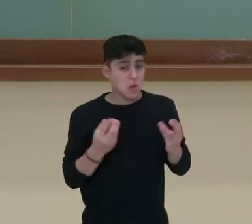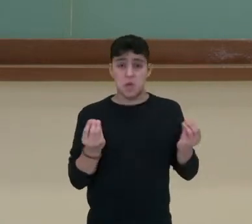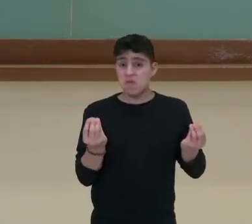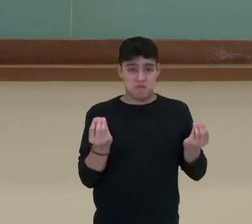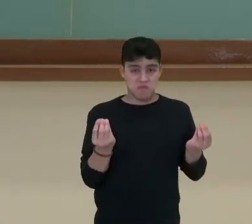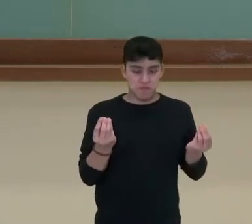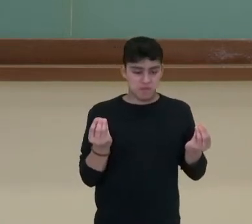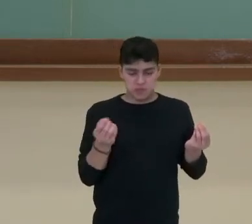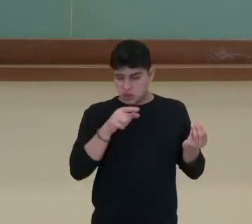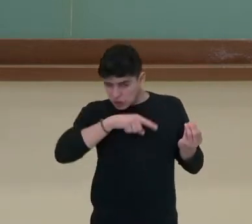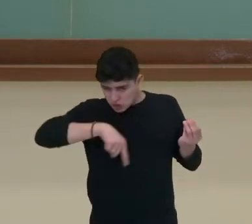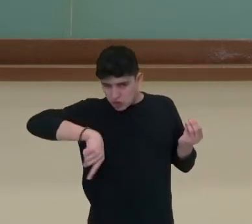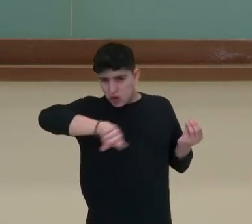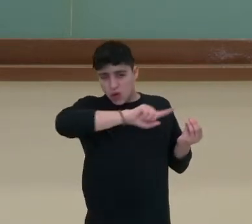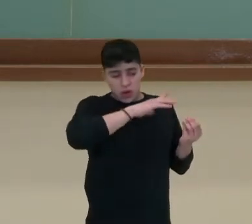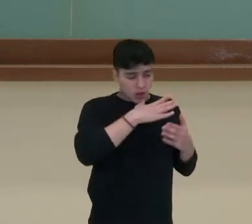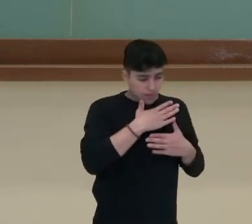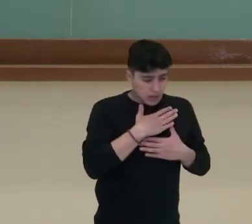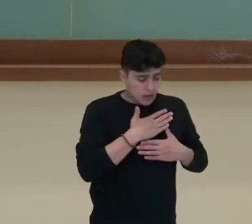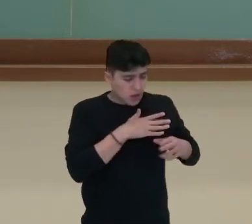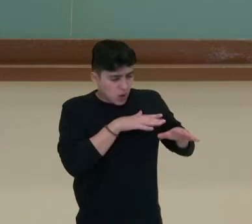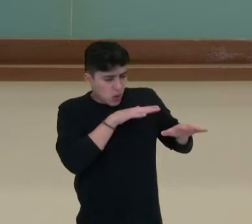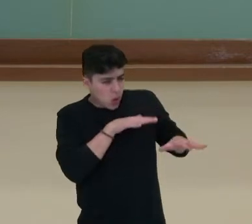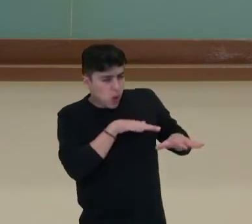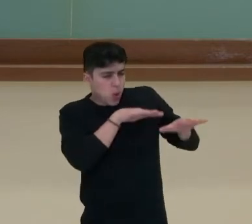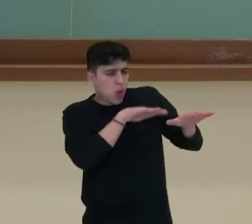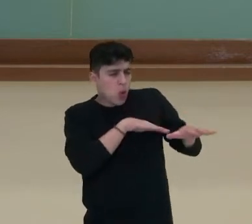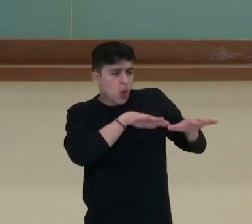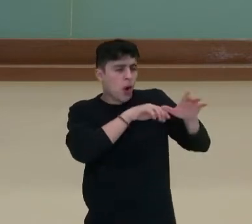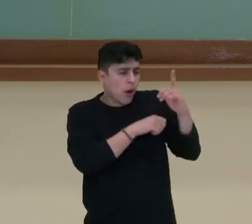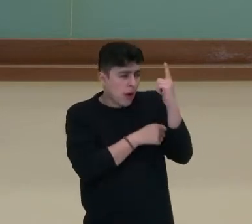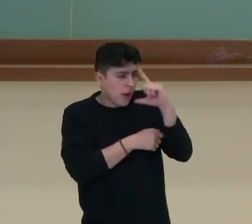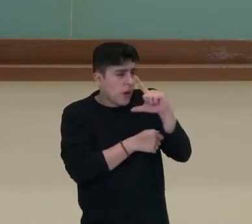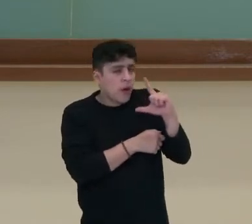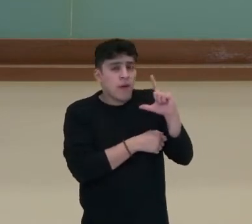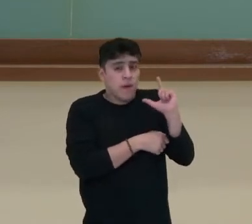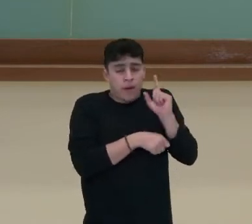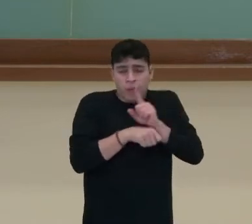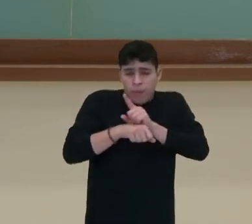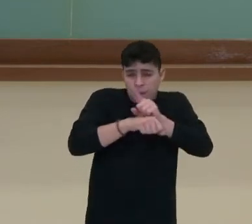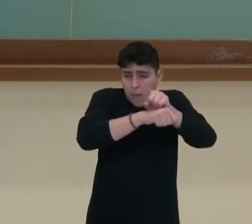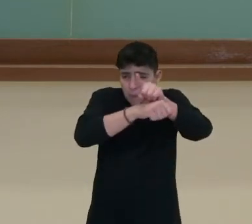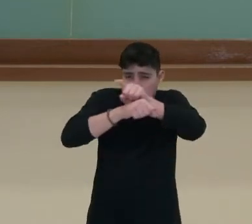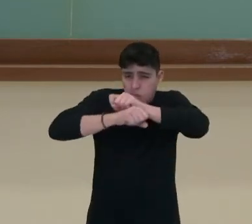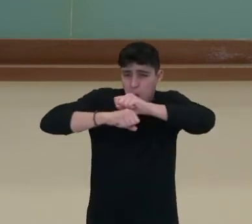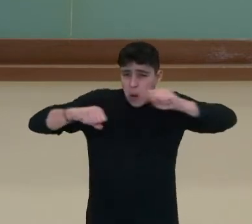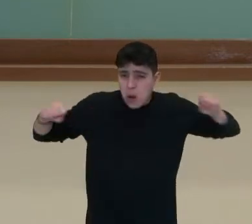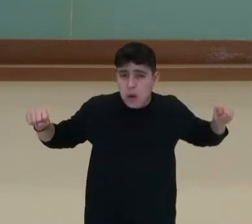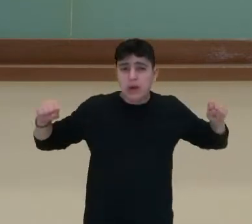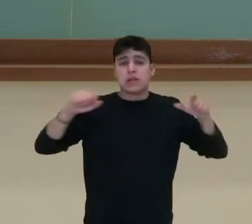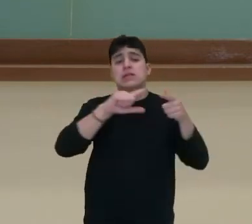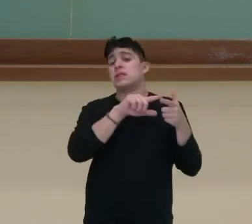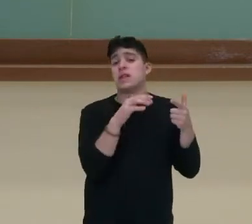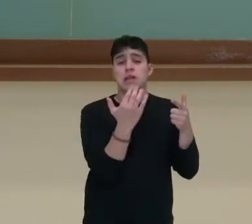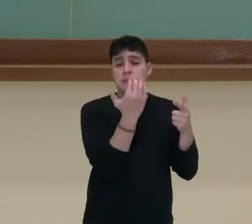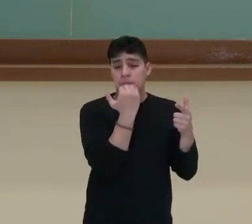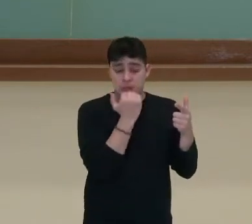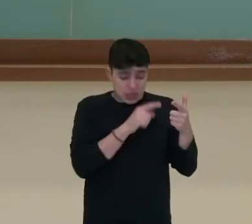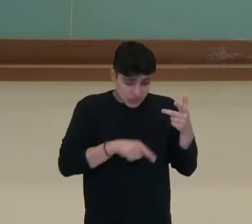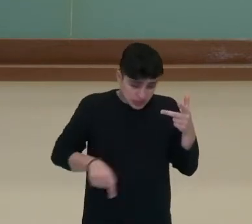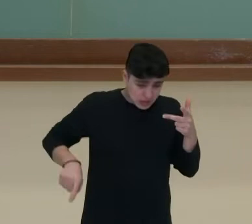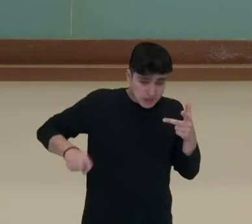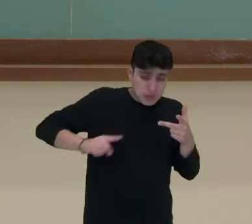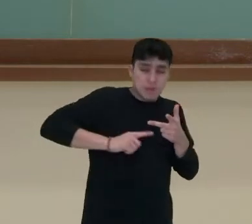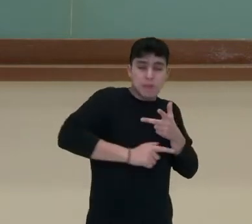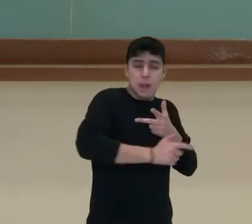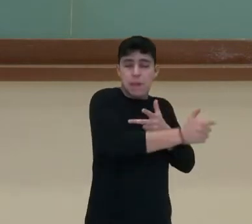garantir que o seu exército tenha a capacidade bélica, tenha alimento, tenha munição, mas